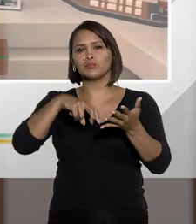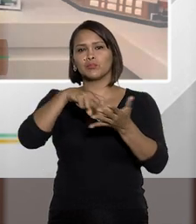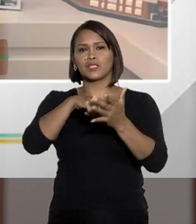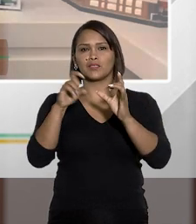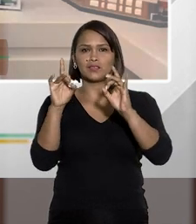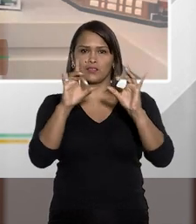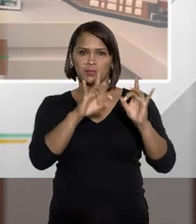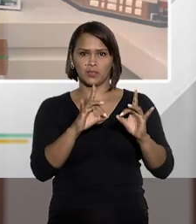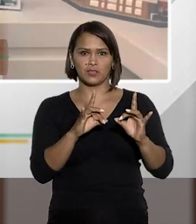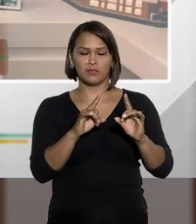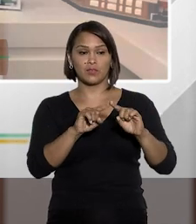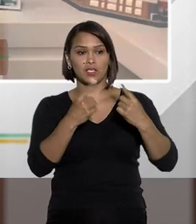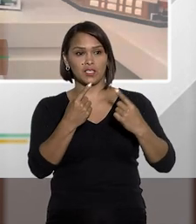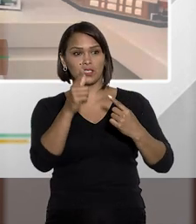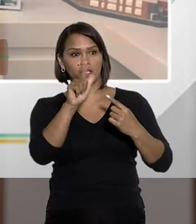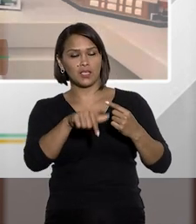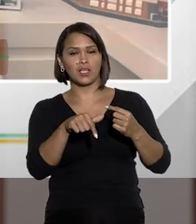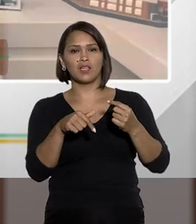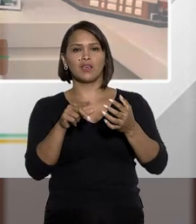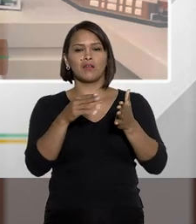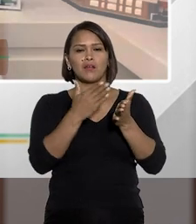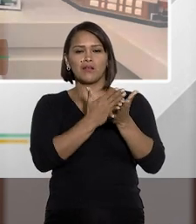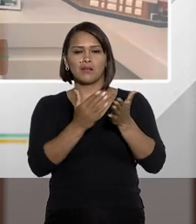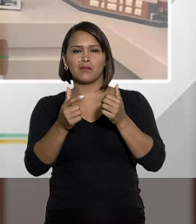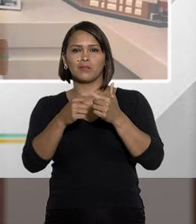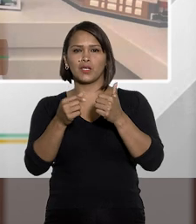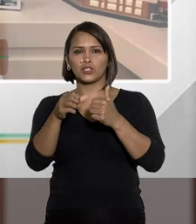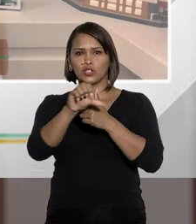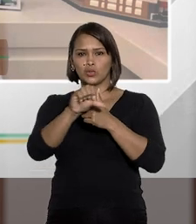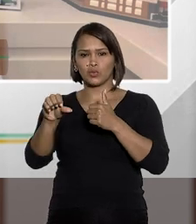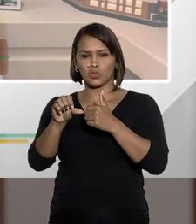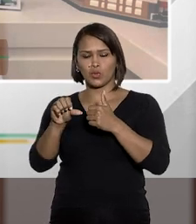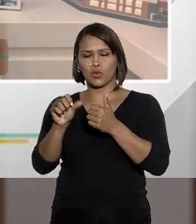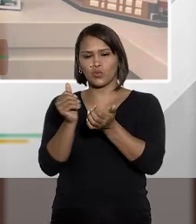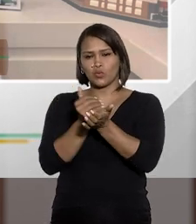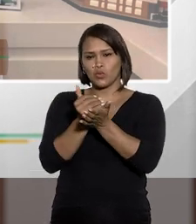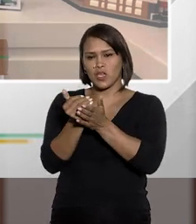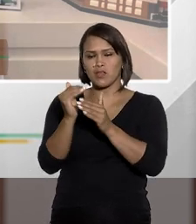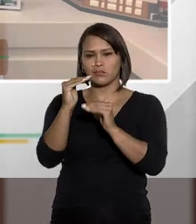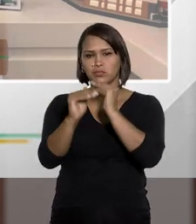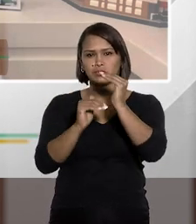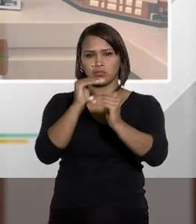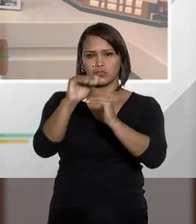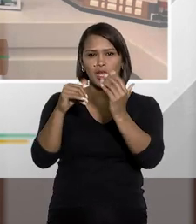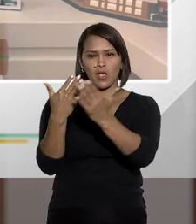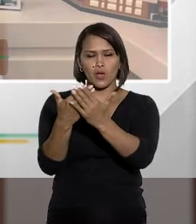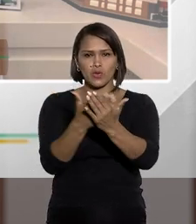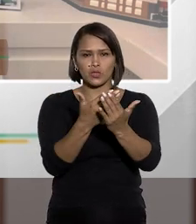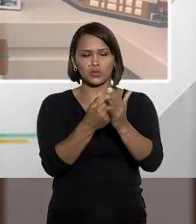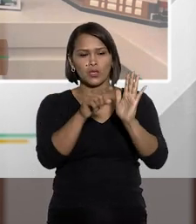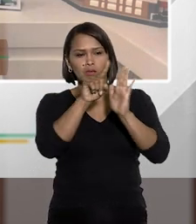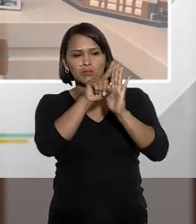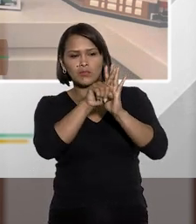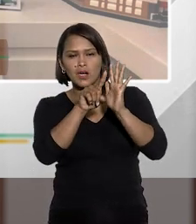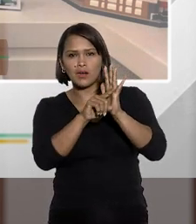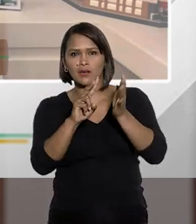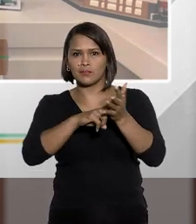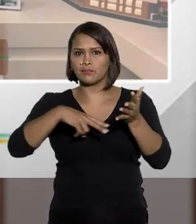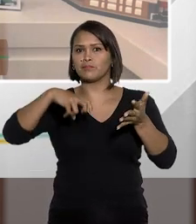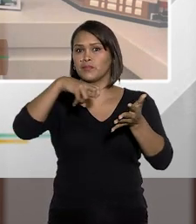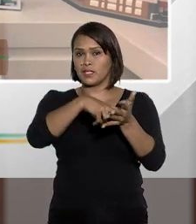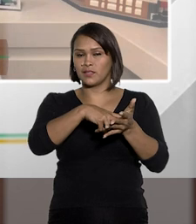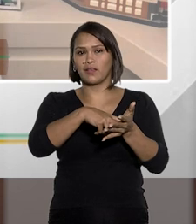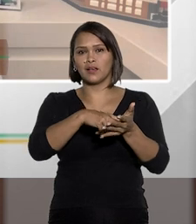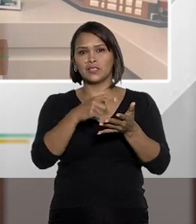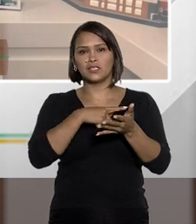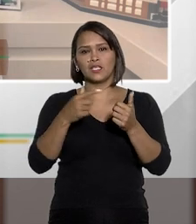penal específico. Então, a gente teria que pegar a partir do artigo 9º e ir desenvolvendo em relação a cada um dos tipos